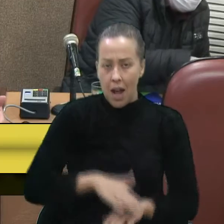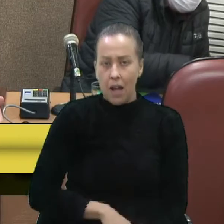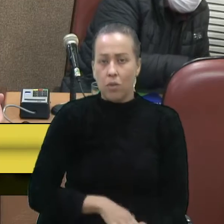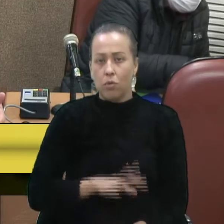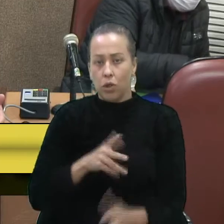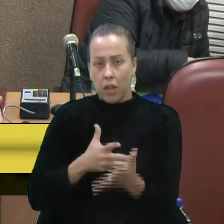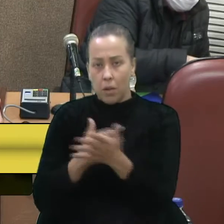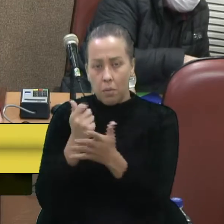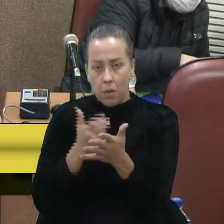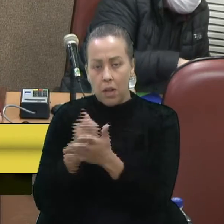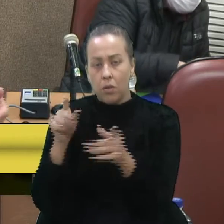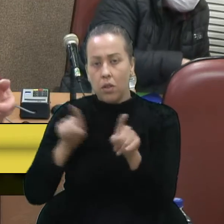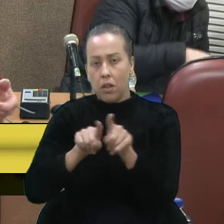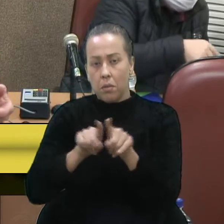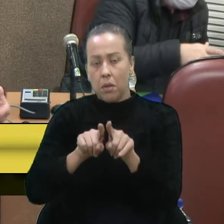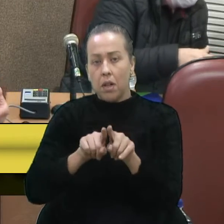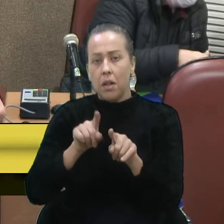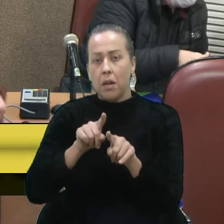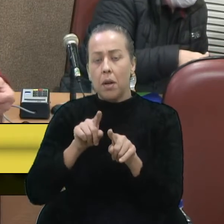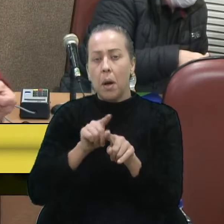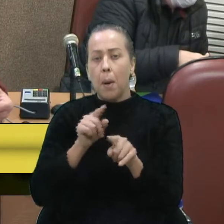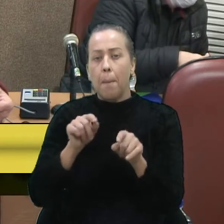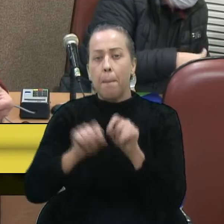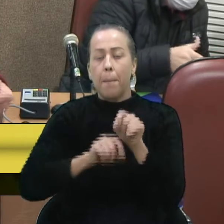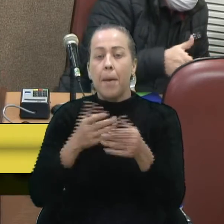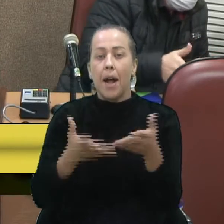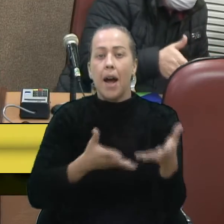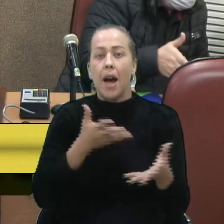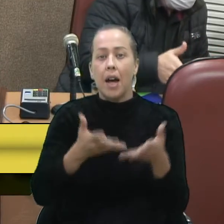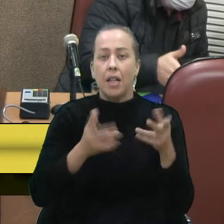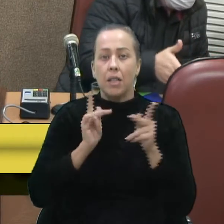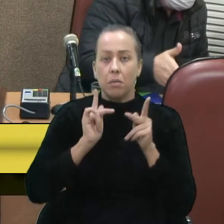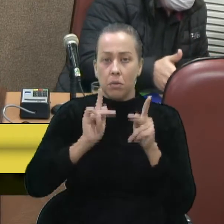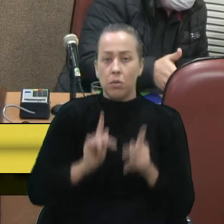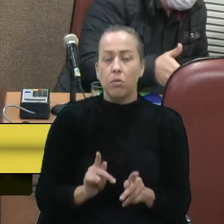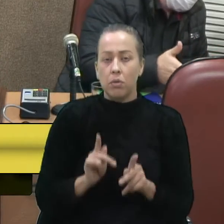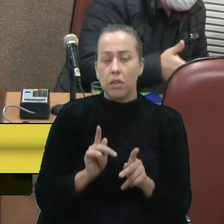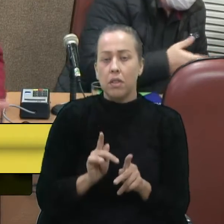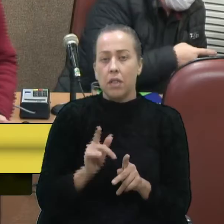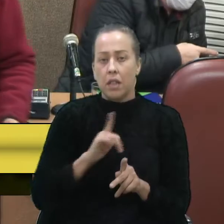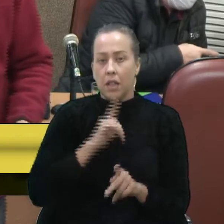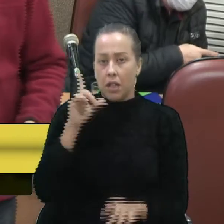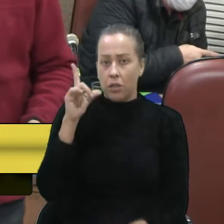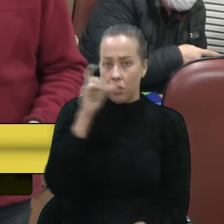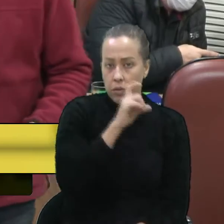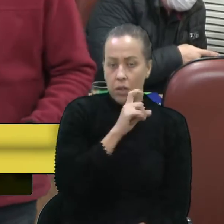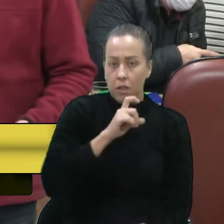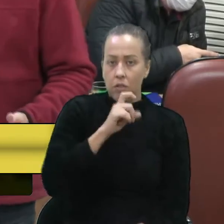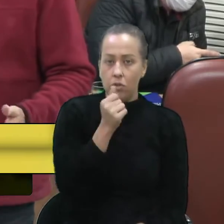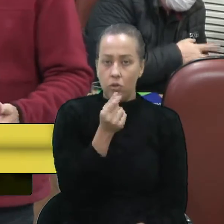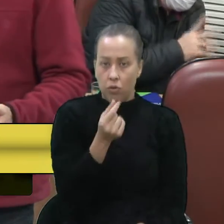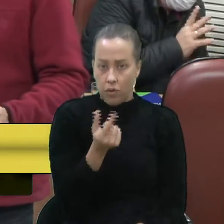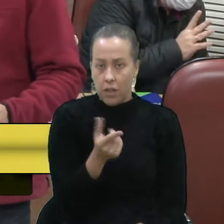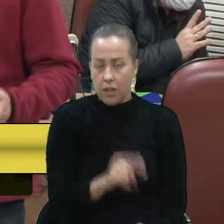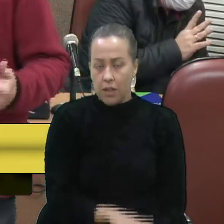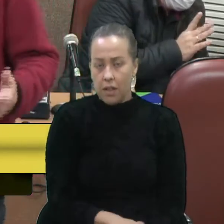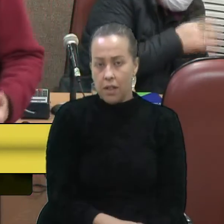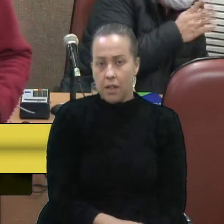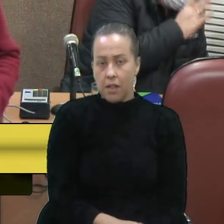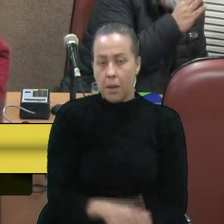providenciado isso também, para atender as pessoas que têm dificuldade financeira. Então,